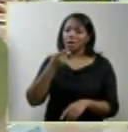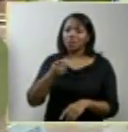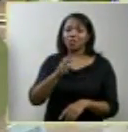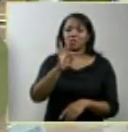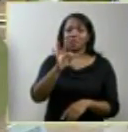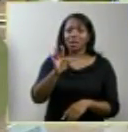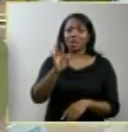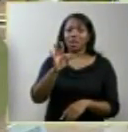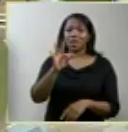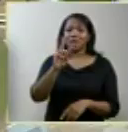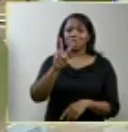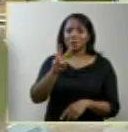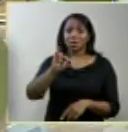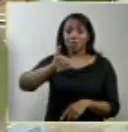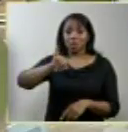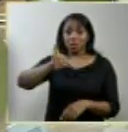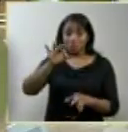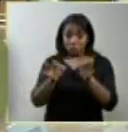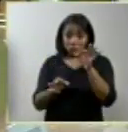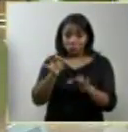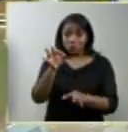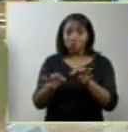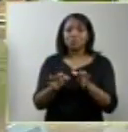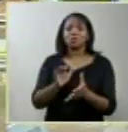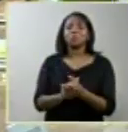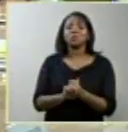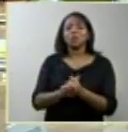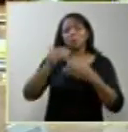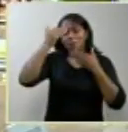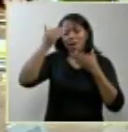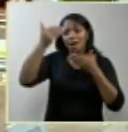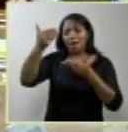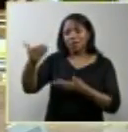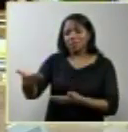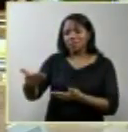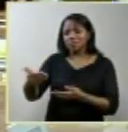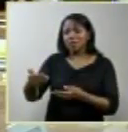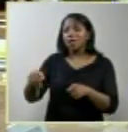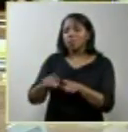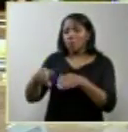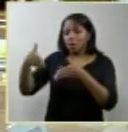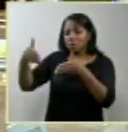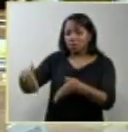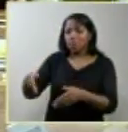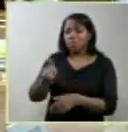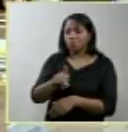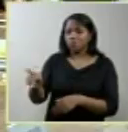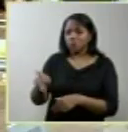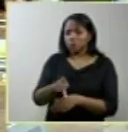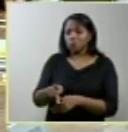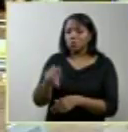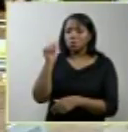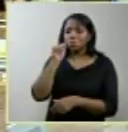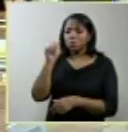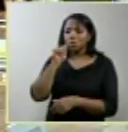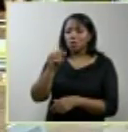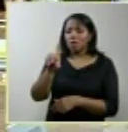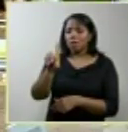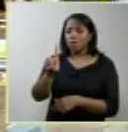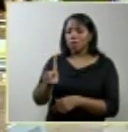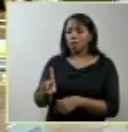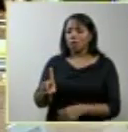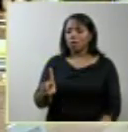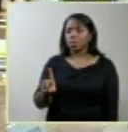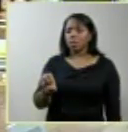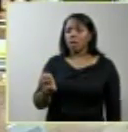clima desse momento e agradecer a participação da professora Débora Diniz na verdade esta ação